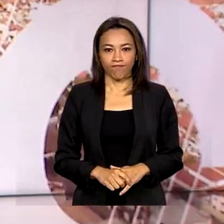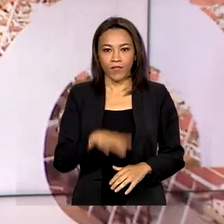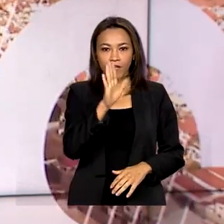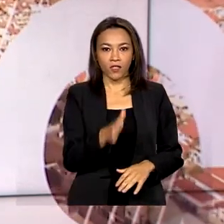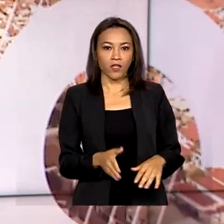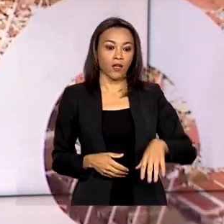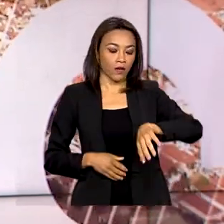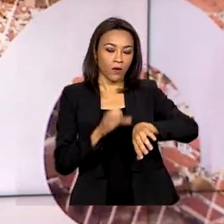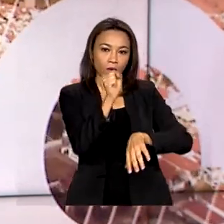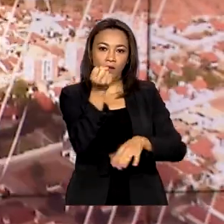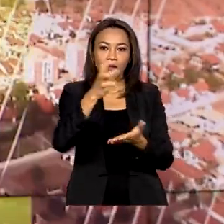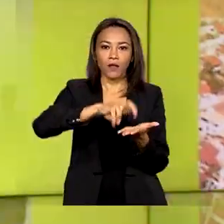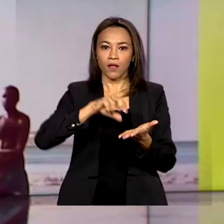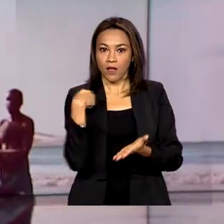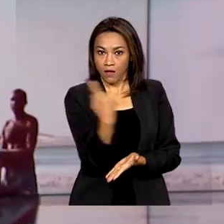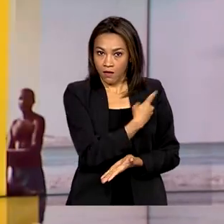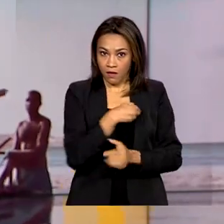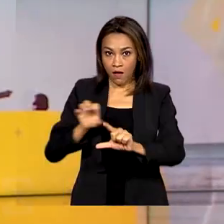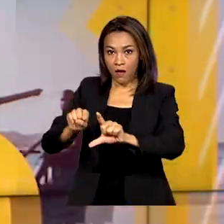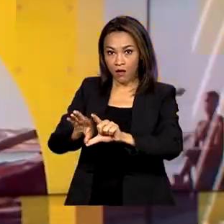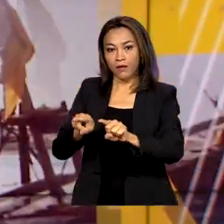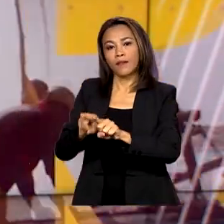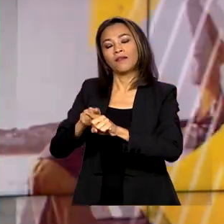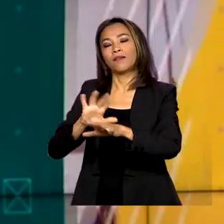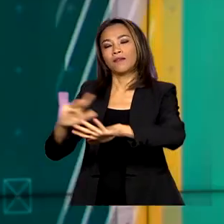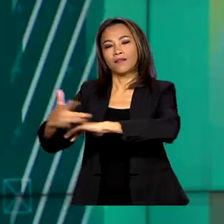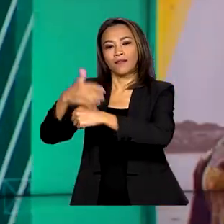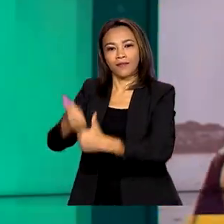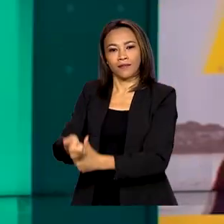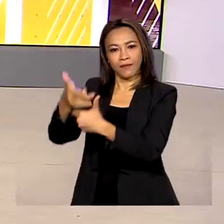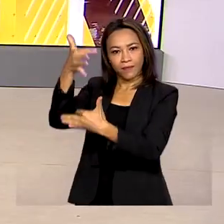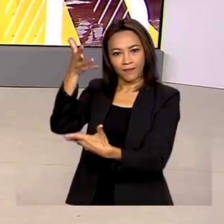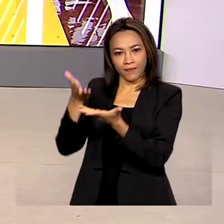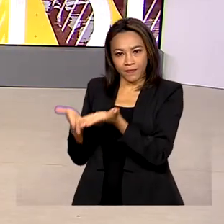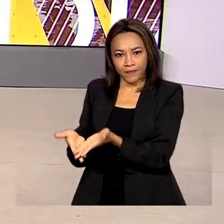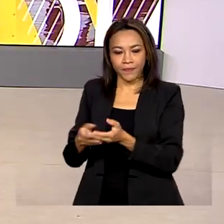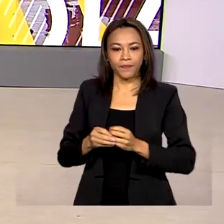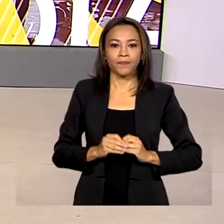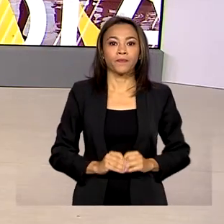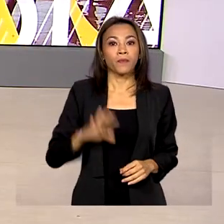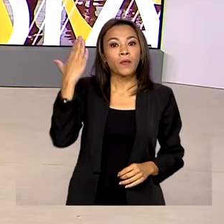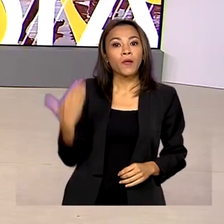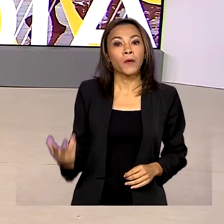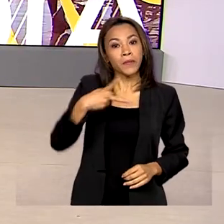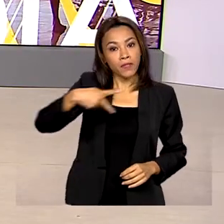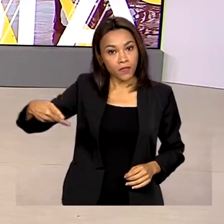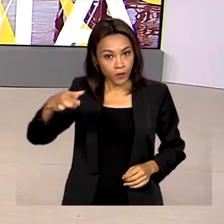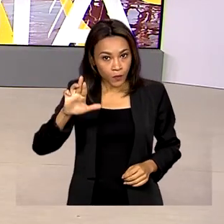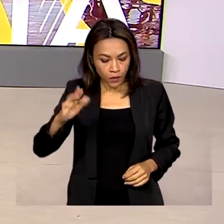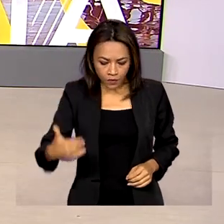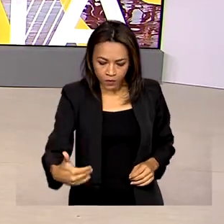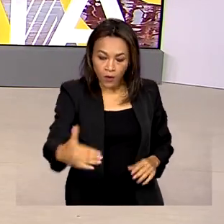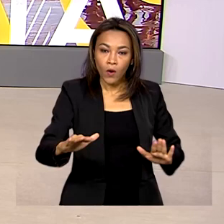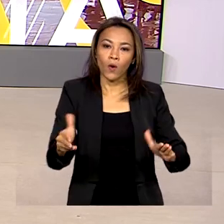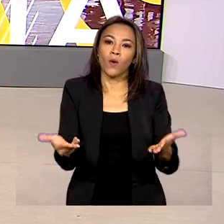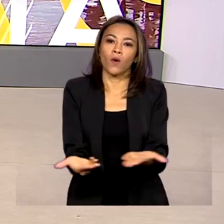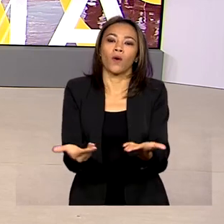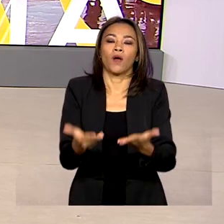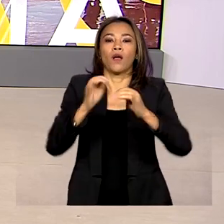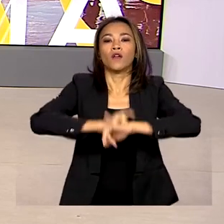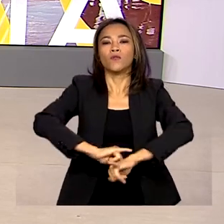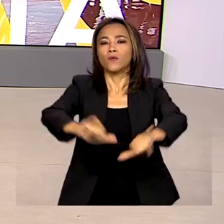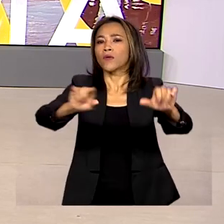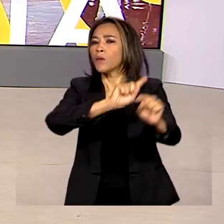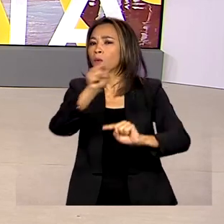São 8 horas da manhã e estamos ao vivo também pelas redes sociais. O presidente Lula vai lançar hoje um programa para